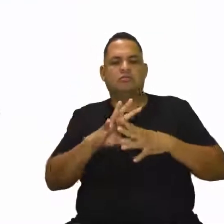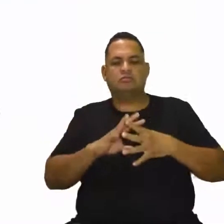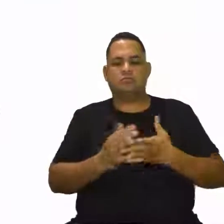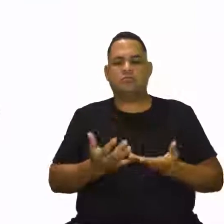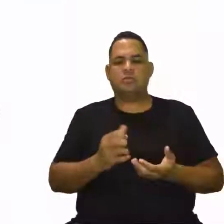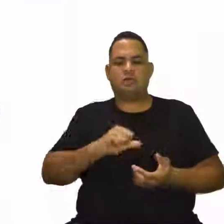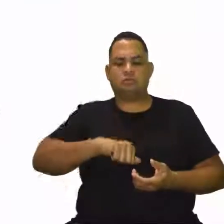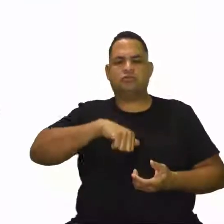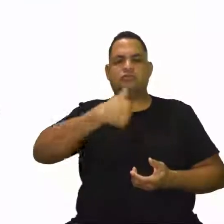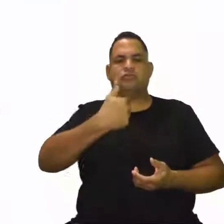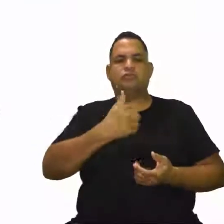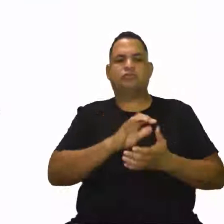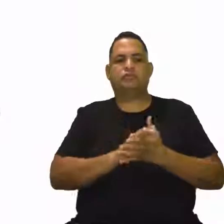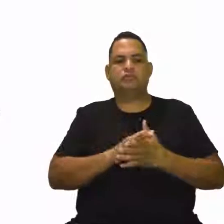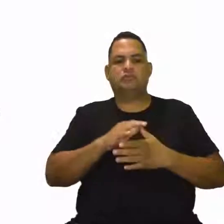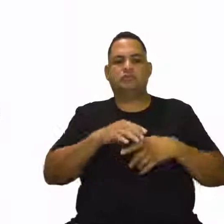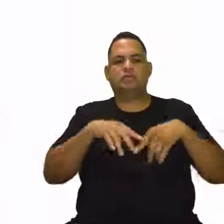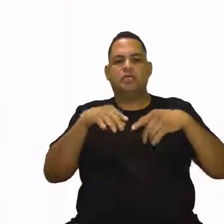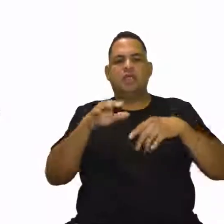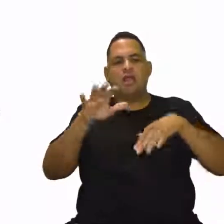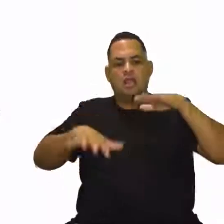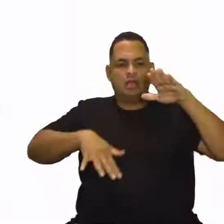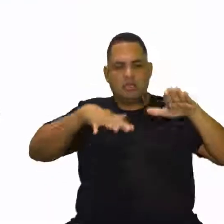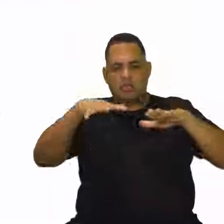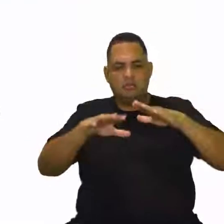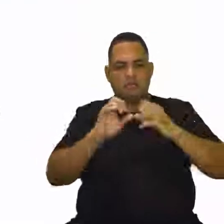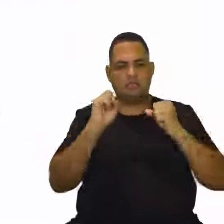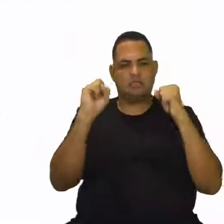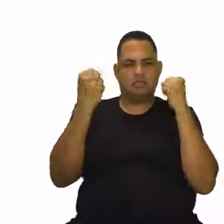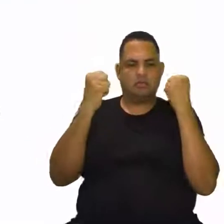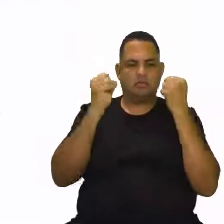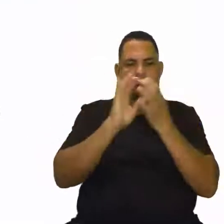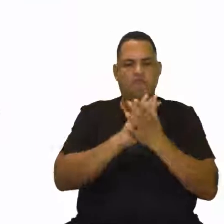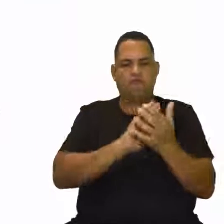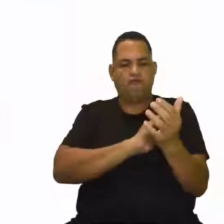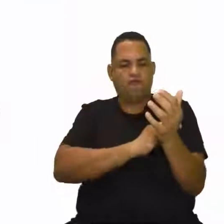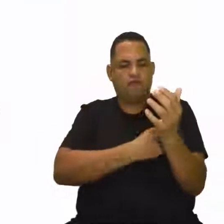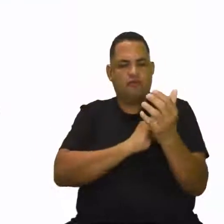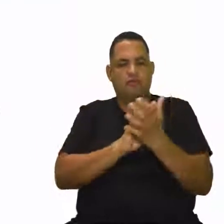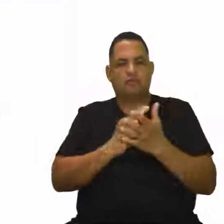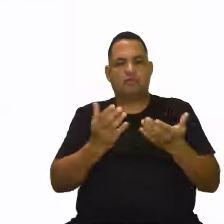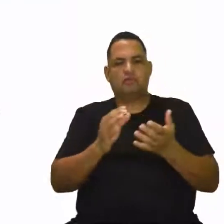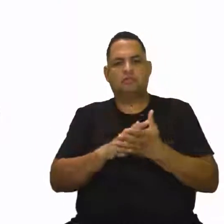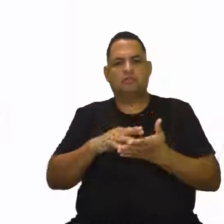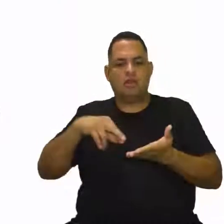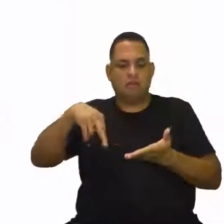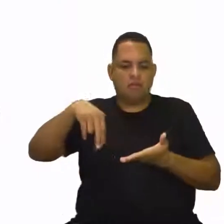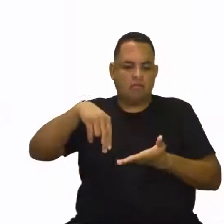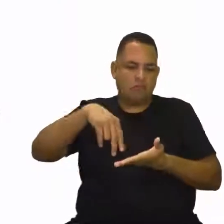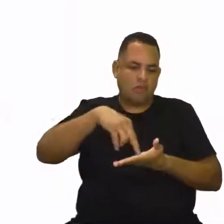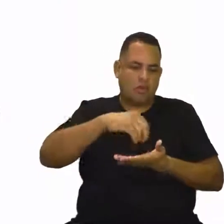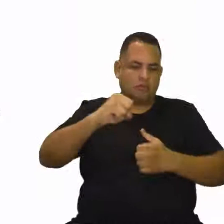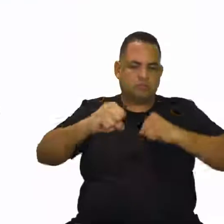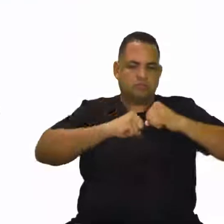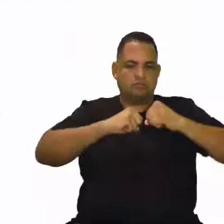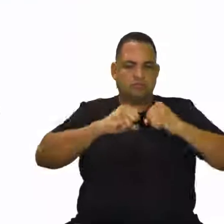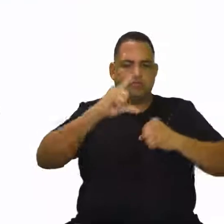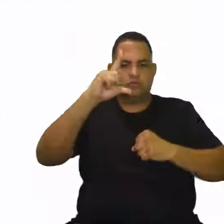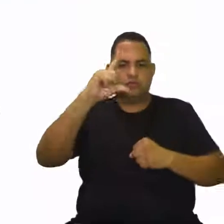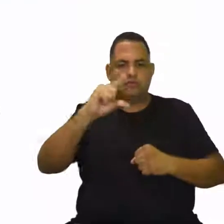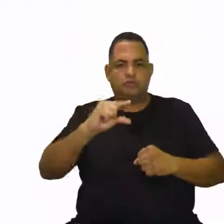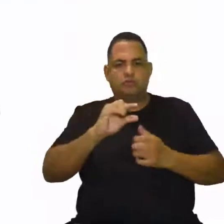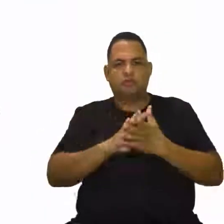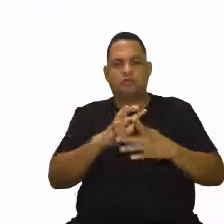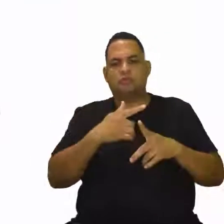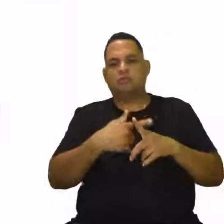A natação trabalha a parte aeróbica, ajuda a fortalecer os músculos. E a corrida e a caminhada, né? Reduz aí os